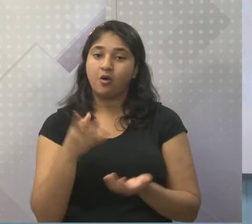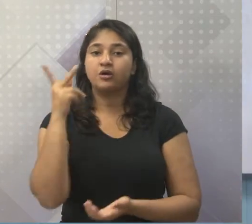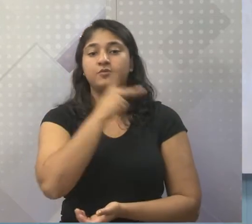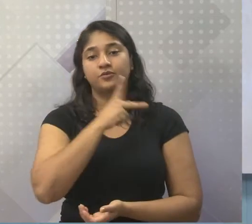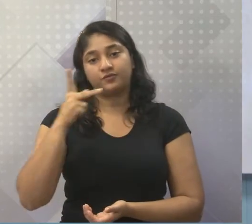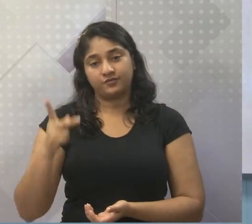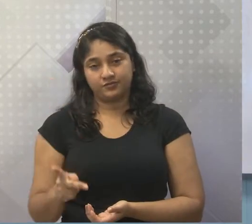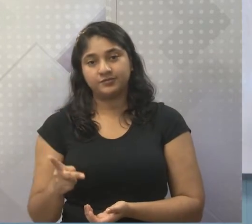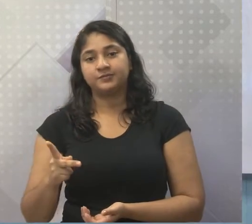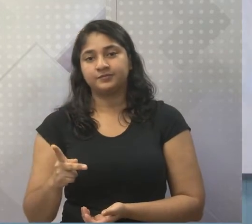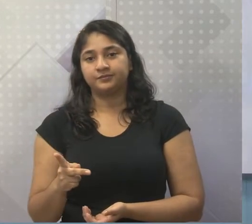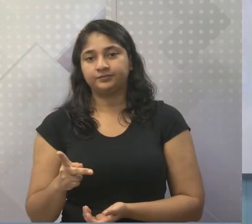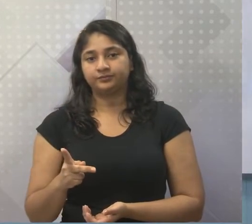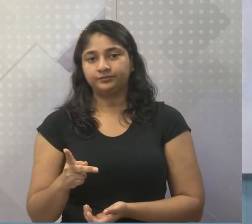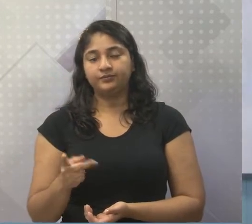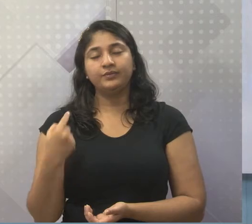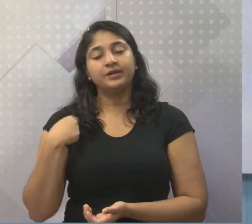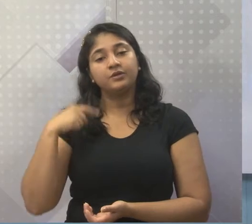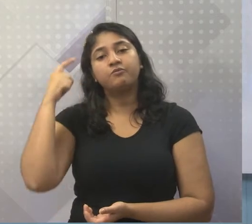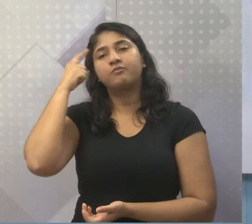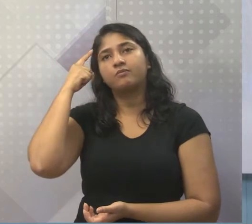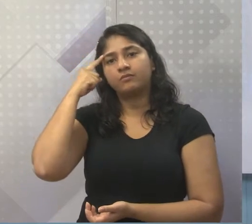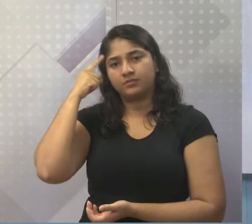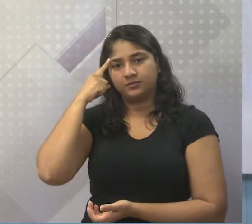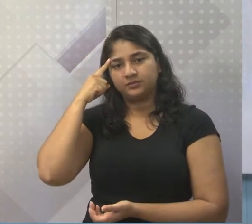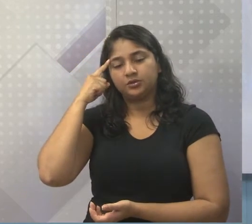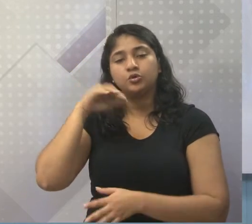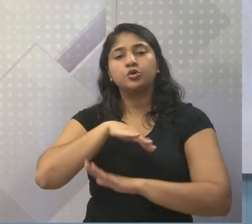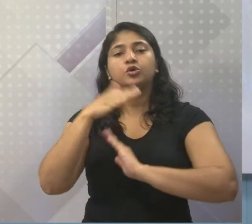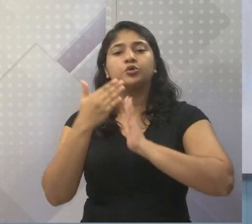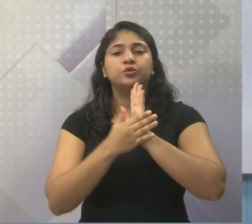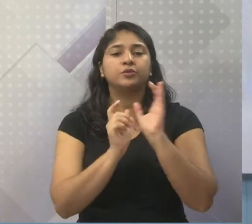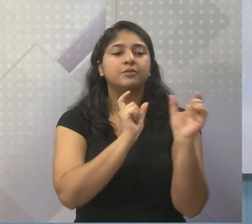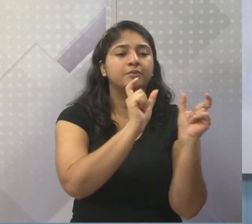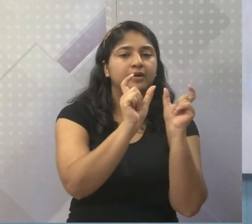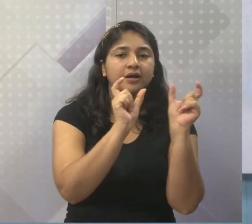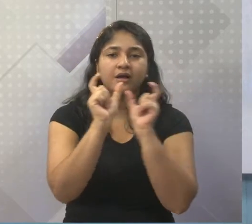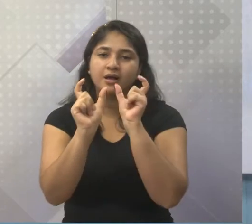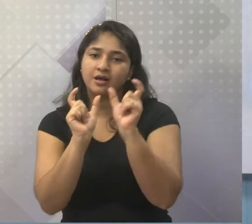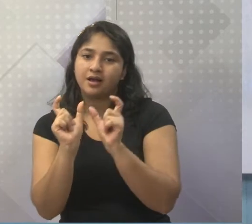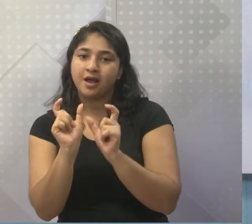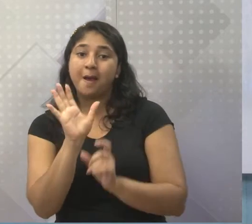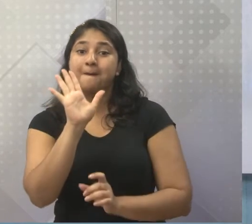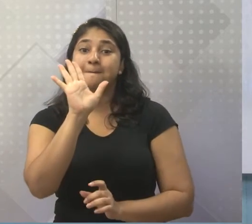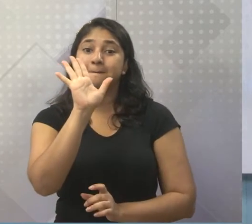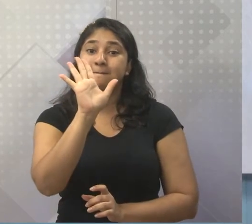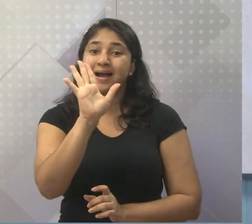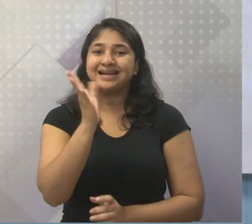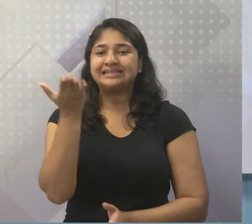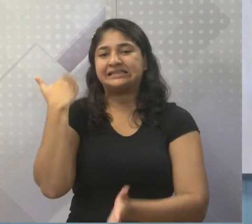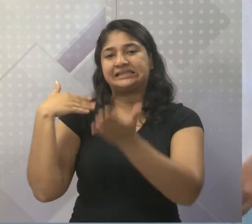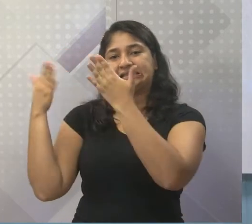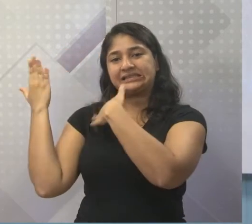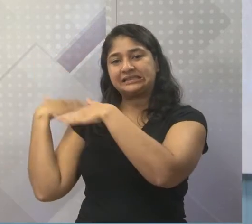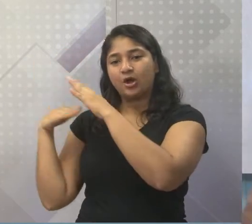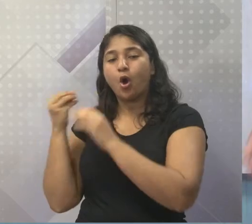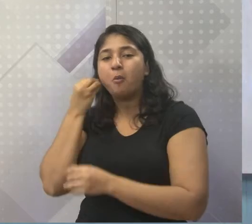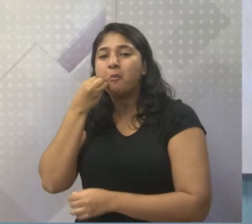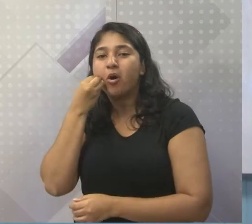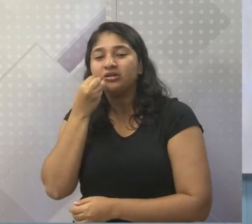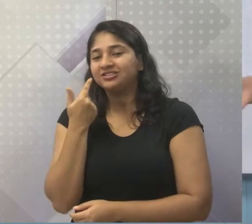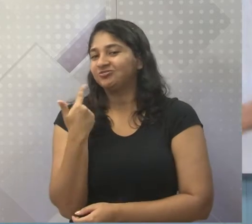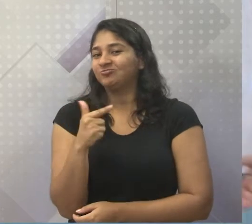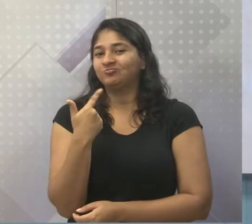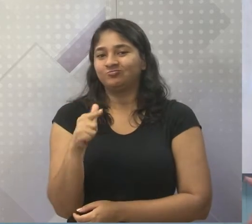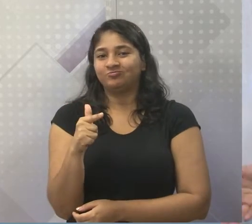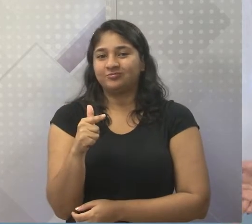aqui falando para vocês. E estou pensando naquilo que eu falo. Mas e os escravizados que não tiveram essa chance, que não